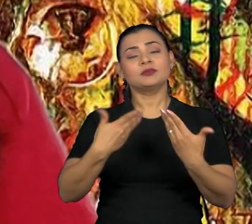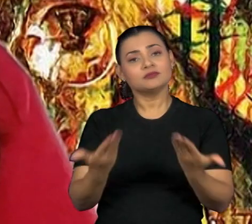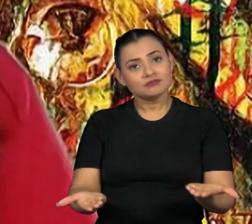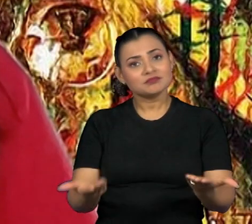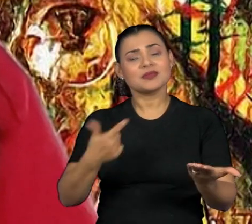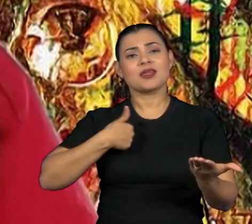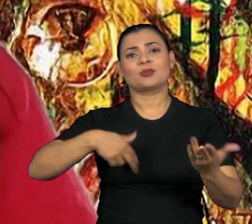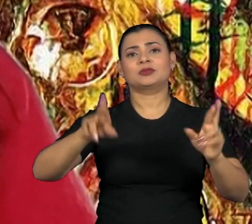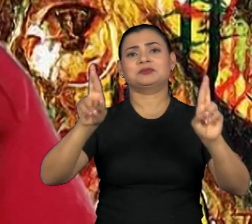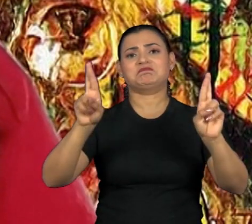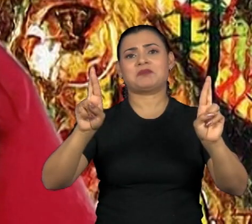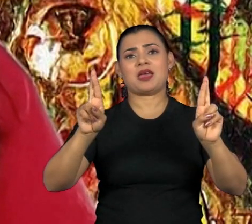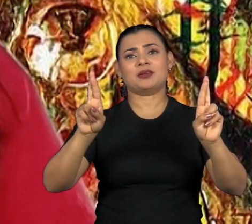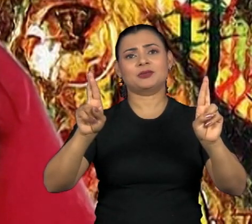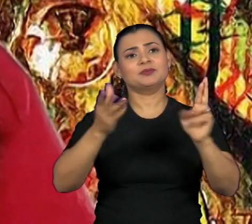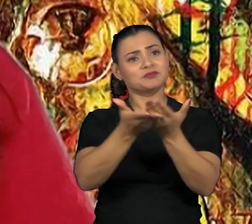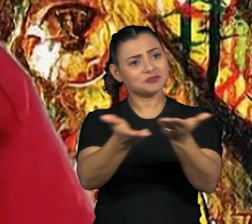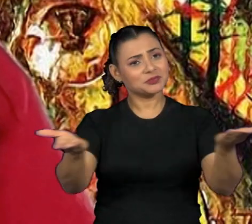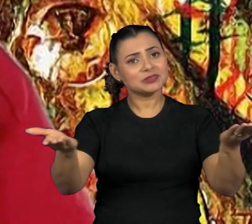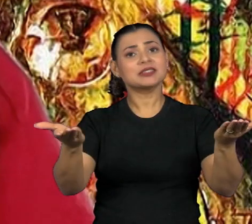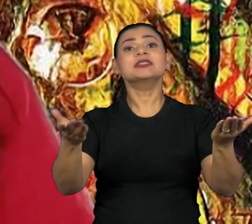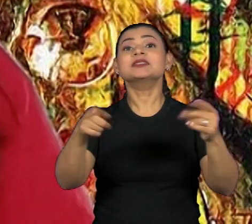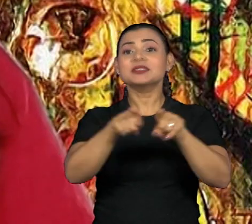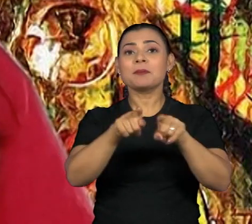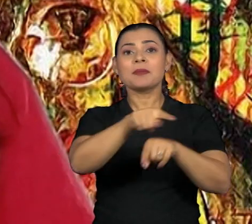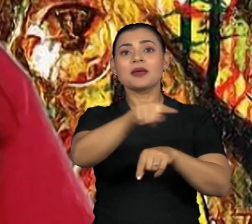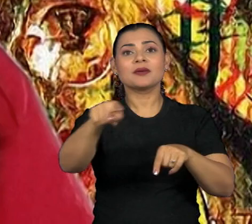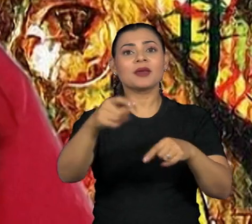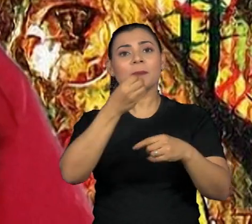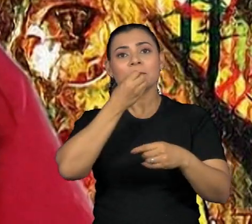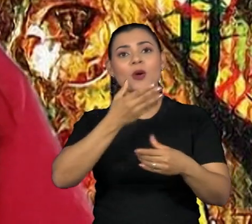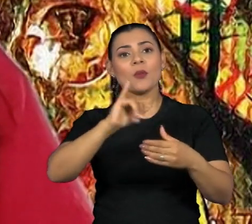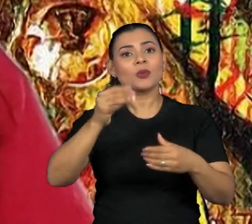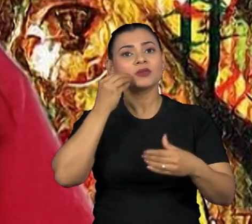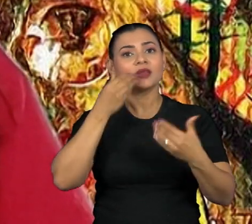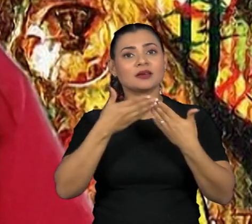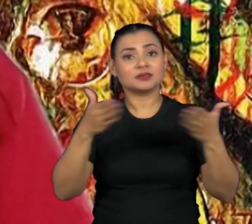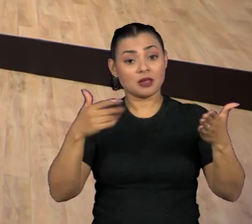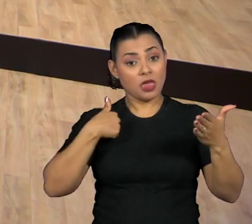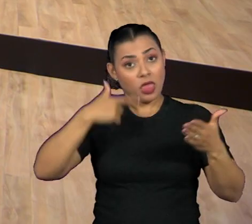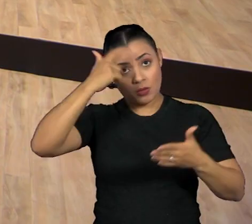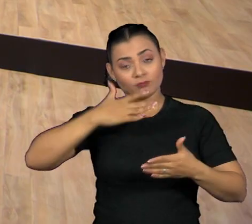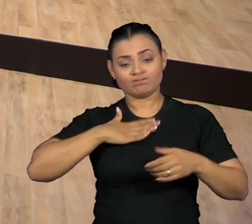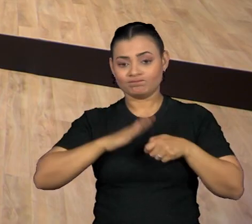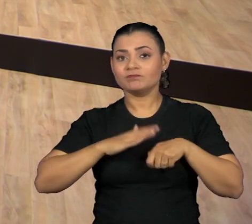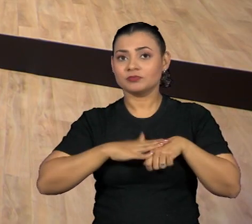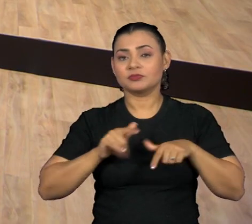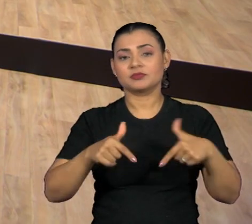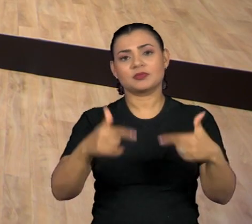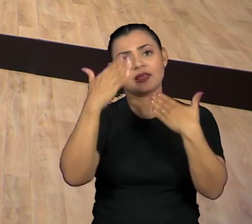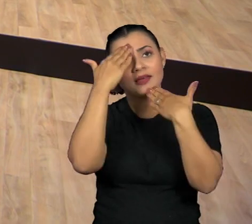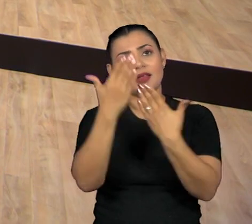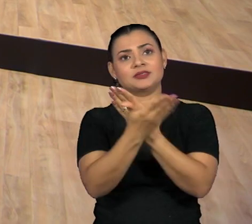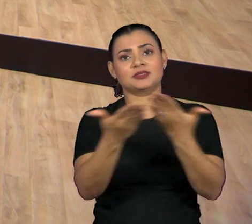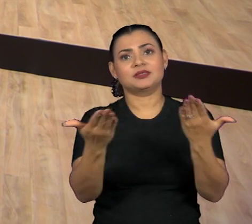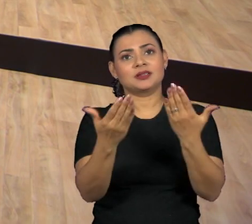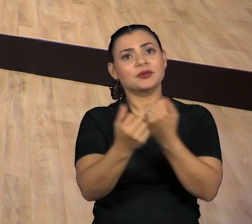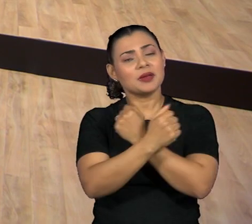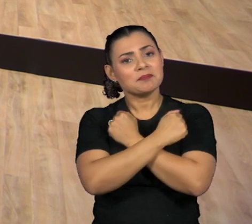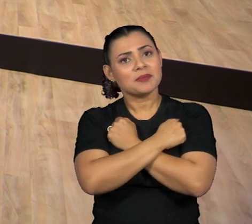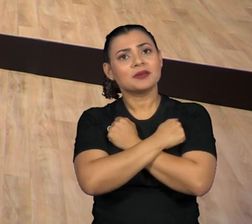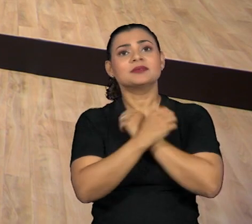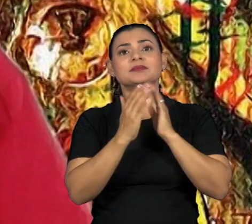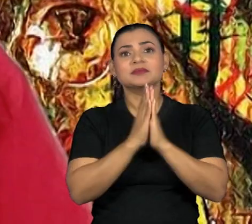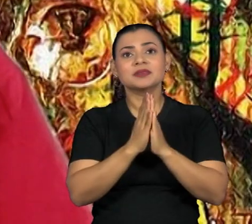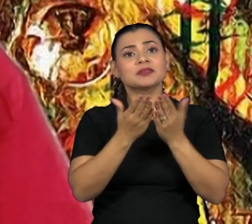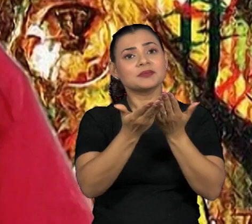eu espero que vocês possam ser um adubo bom para a terra, porque eu estou fazendo a minha parte. Gratidão imensa e um forte arerré e